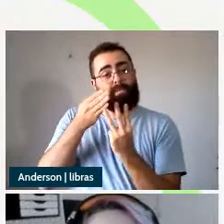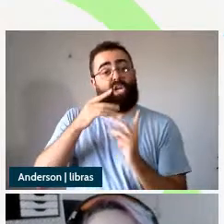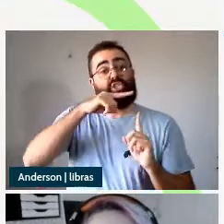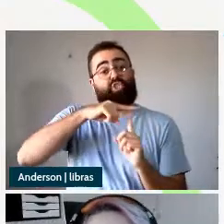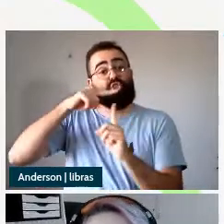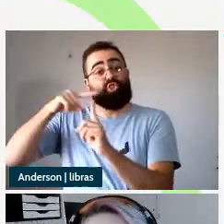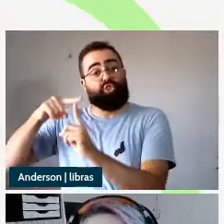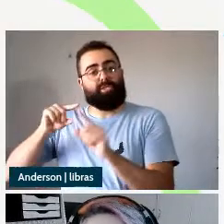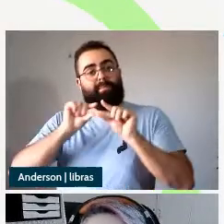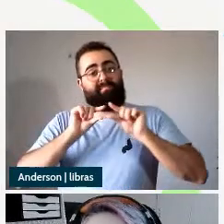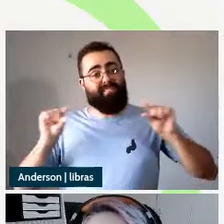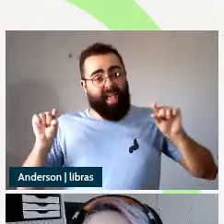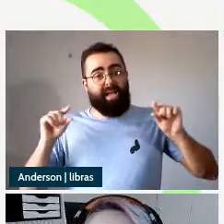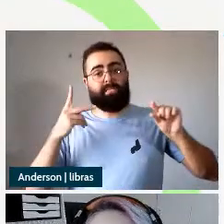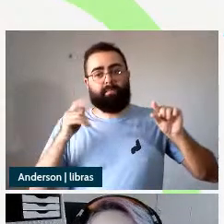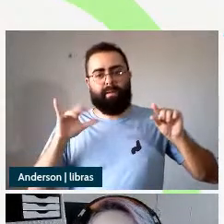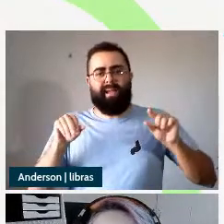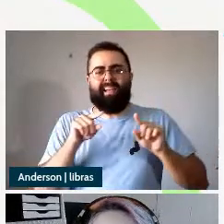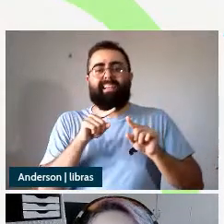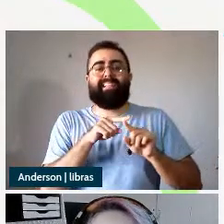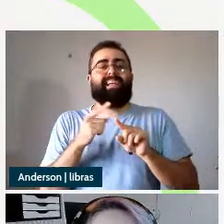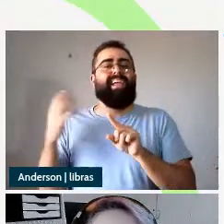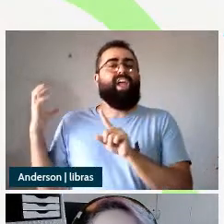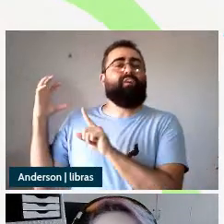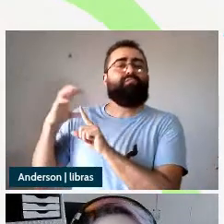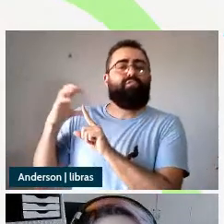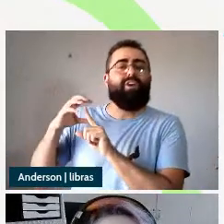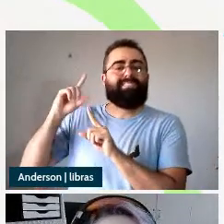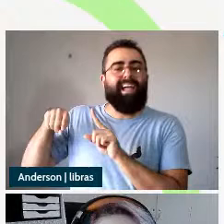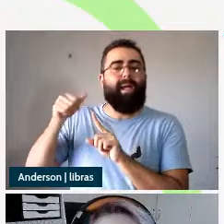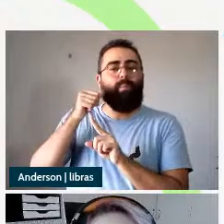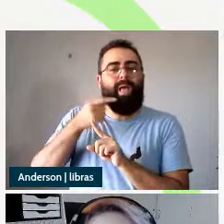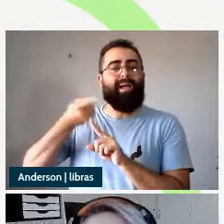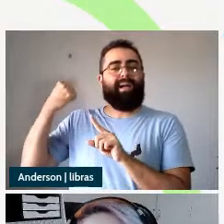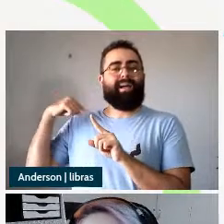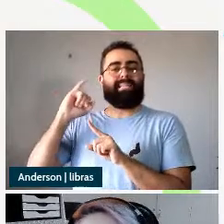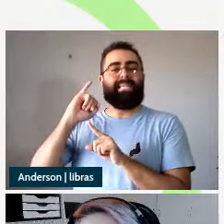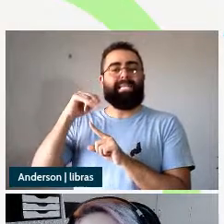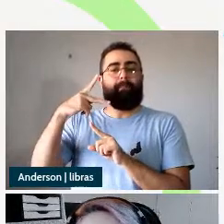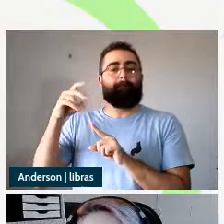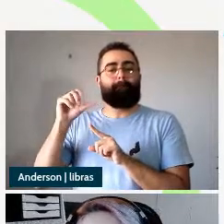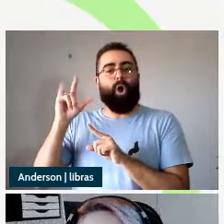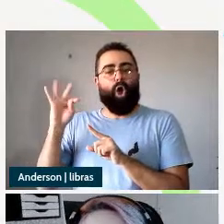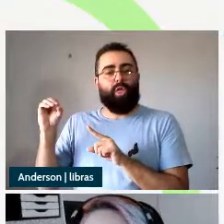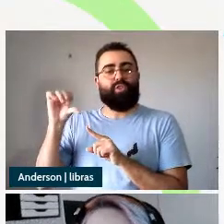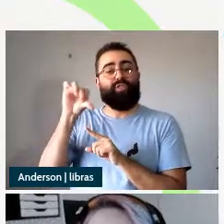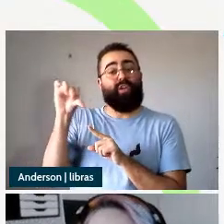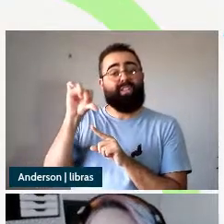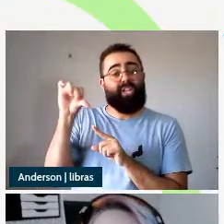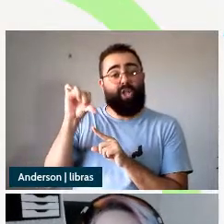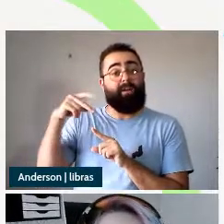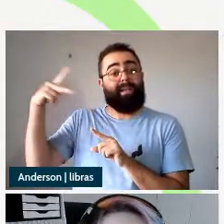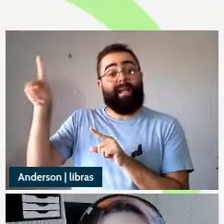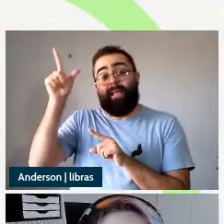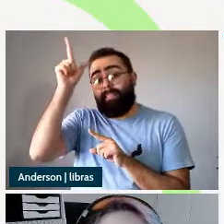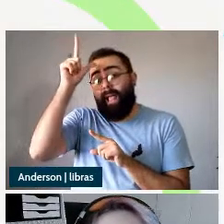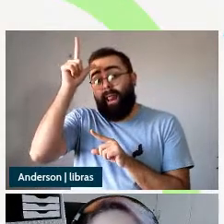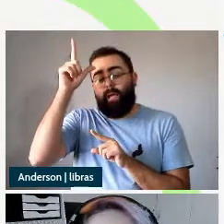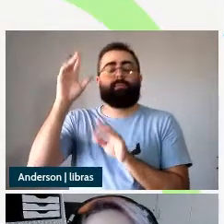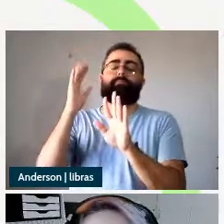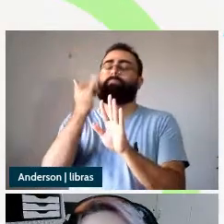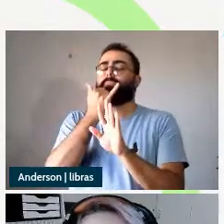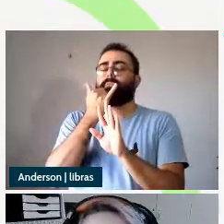na proposta da Hipólito de 99 para morfologia participial no caso a proposta de Hipólito é uma morfologia do italiano